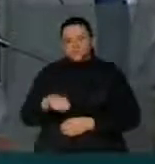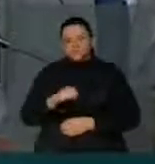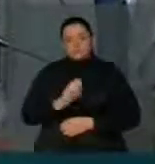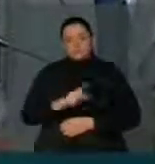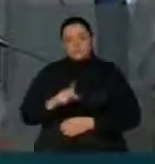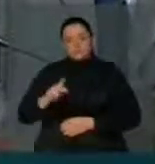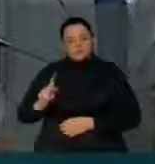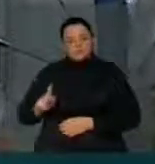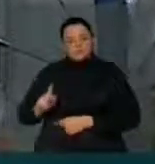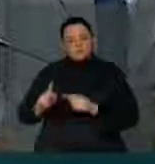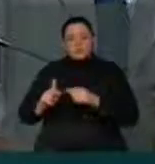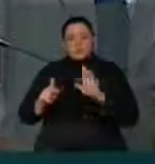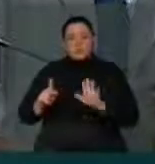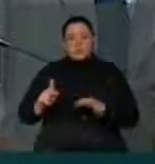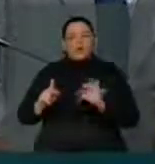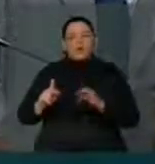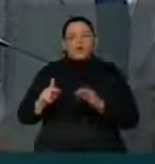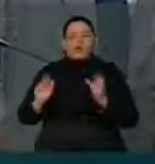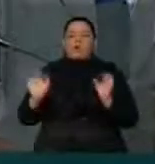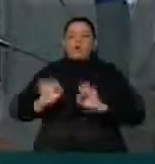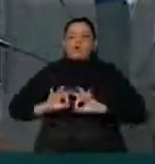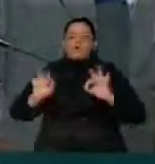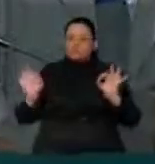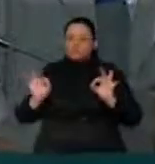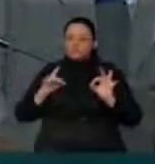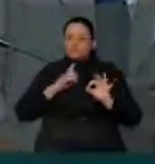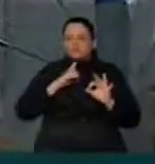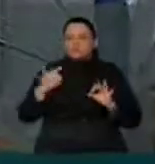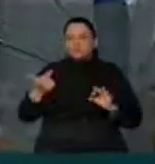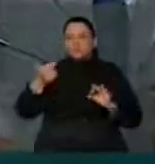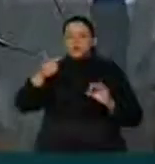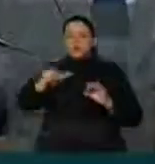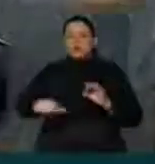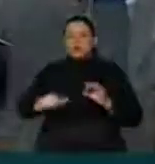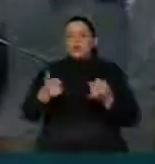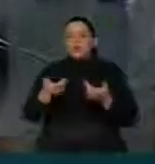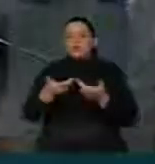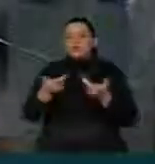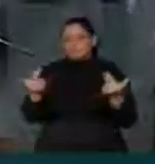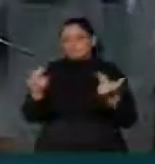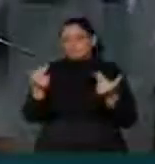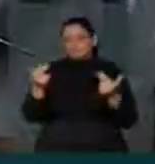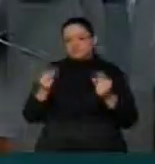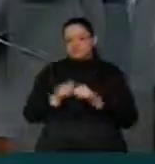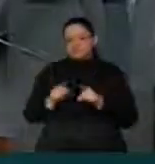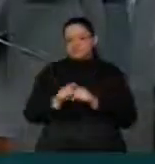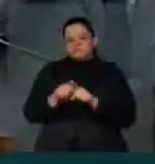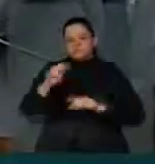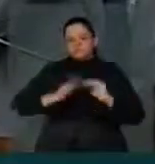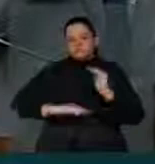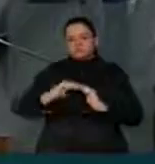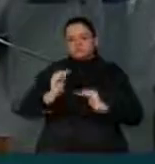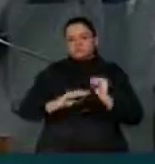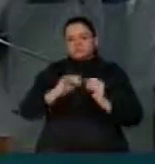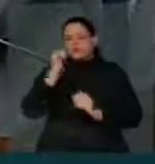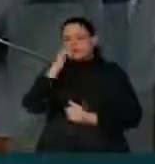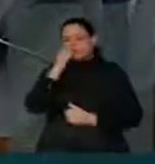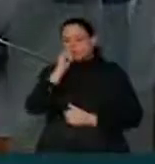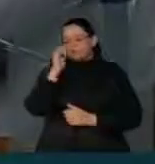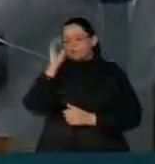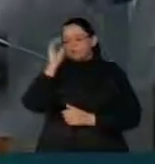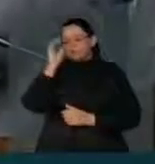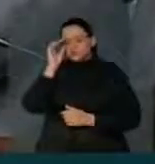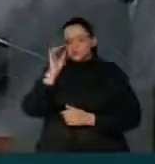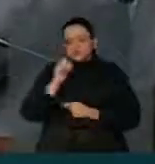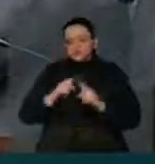está funcionando positivamente, há outros investimentos na área de energia, e na área de energia, com matriz eólica, V. Exª disse